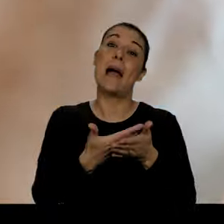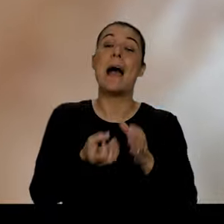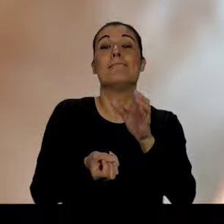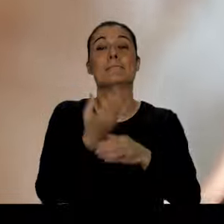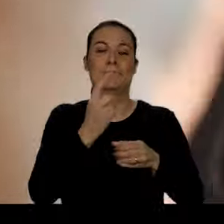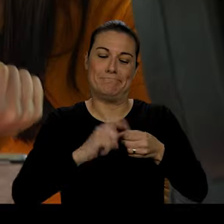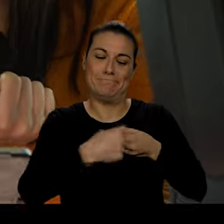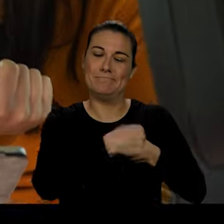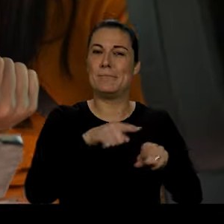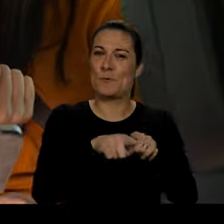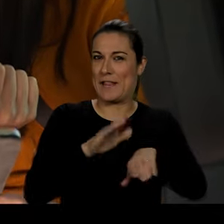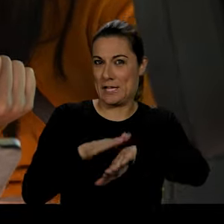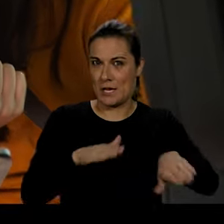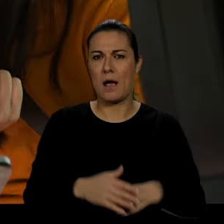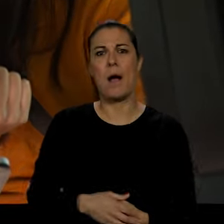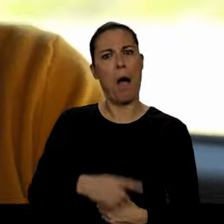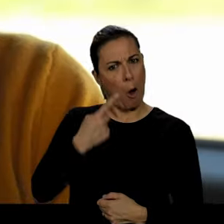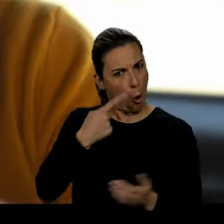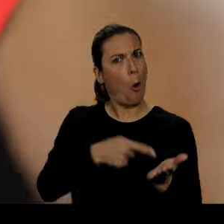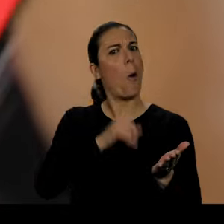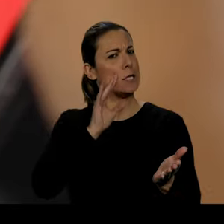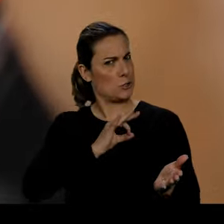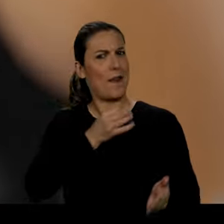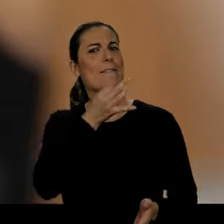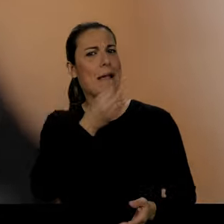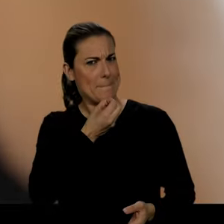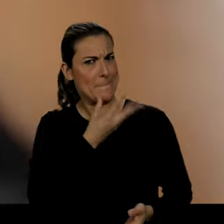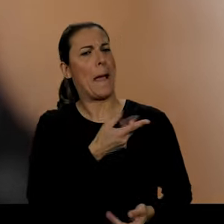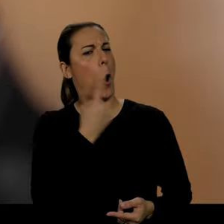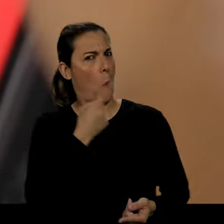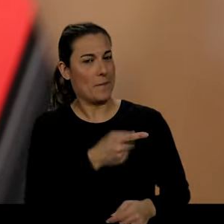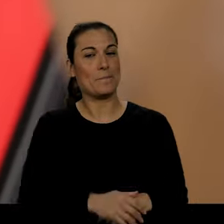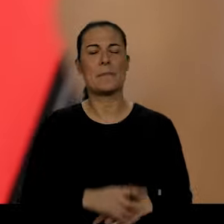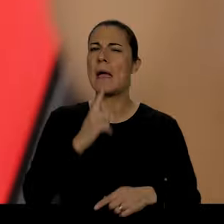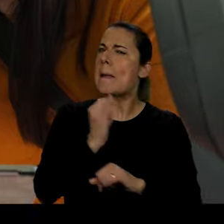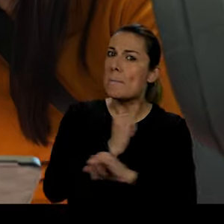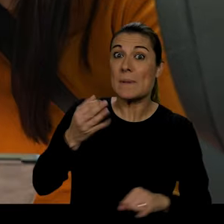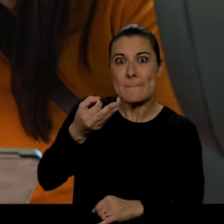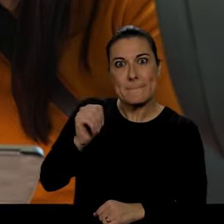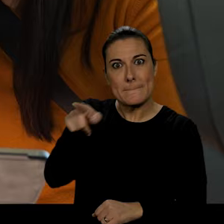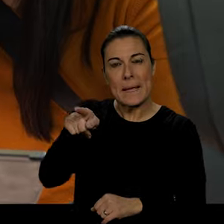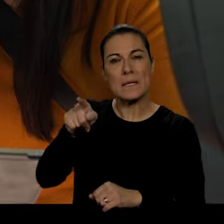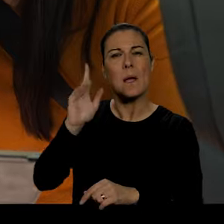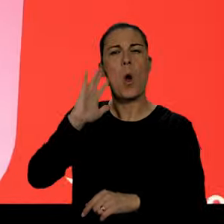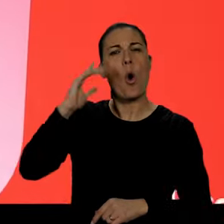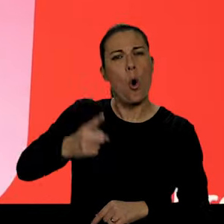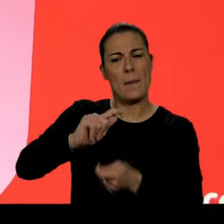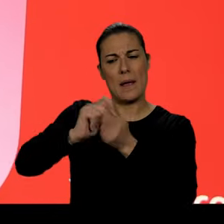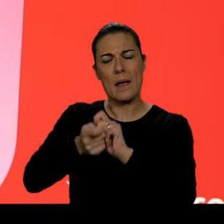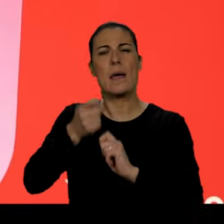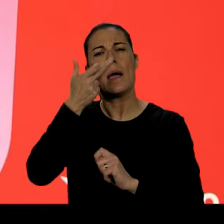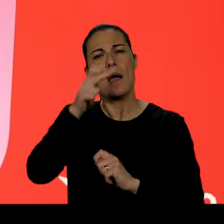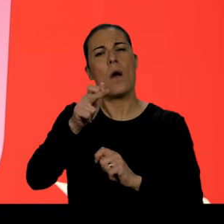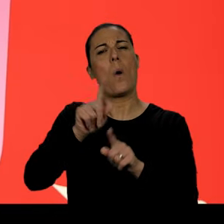geriglação. Que bem que fala esta senhora. Que era impossível obrigar o PS a desistir do congelamento das pensões